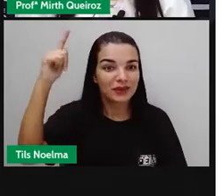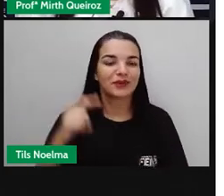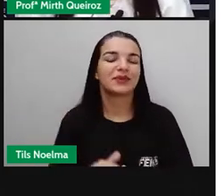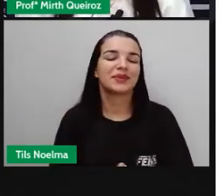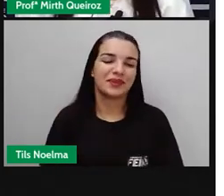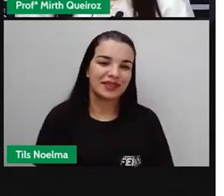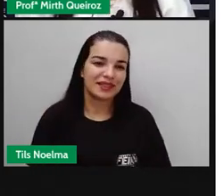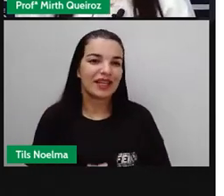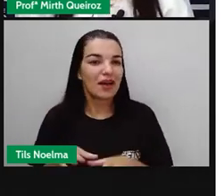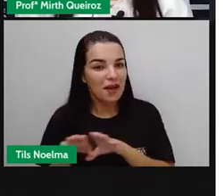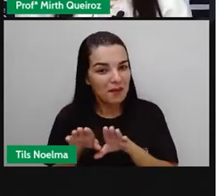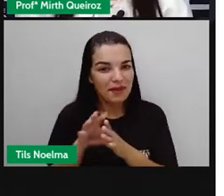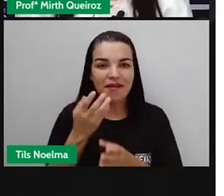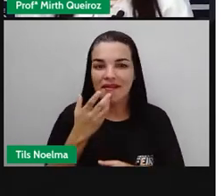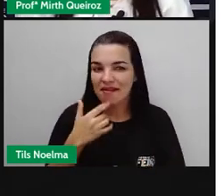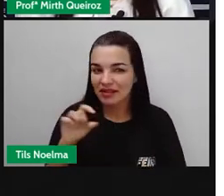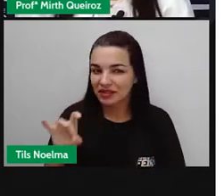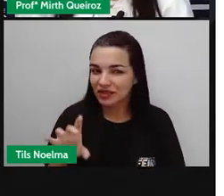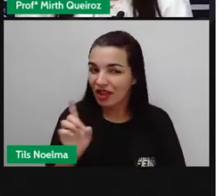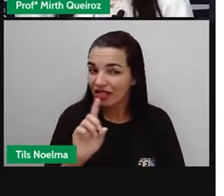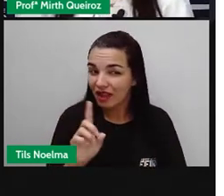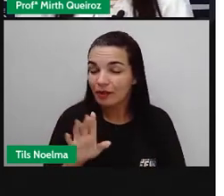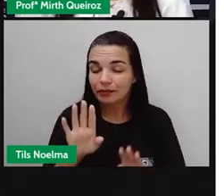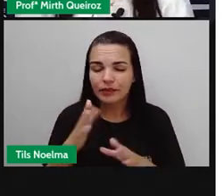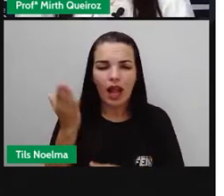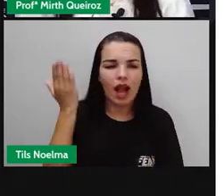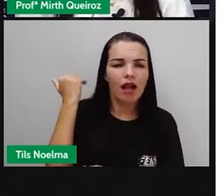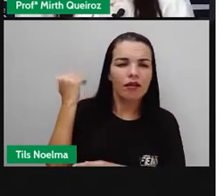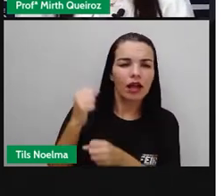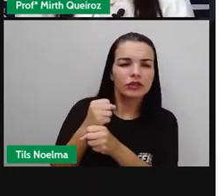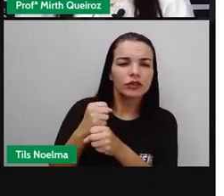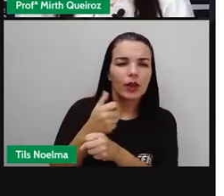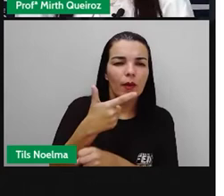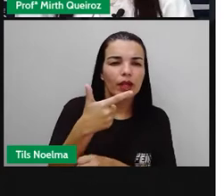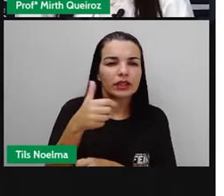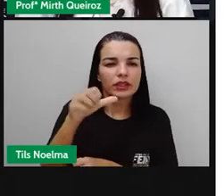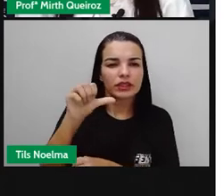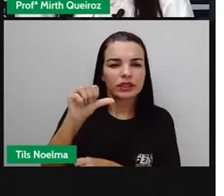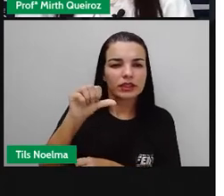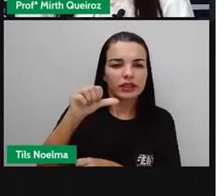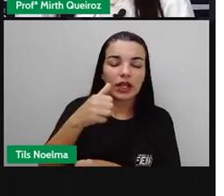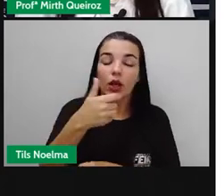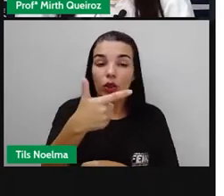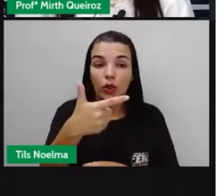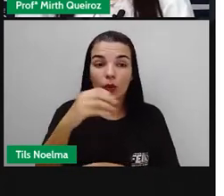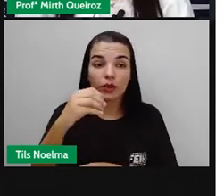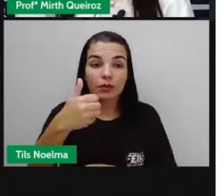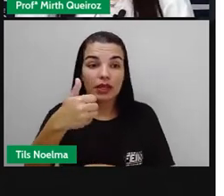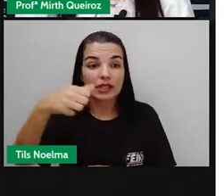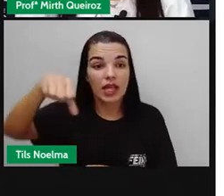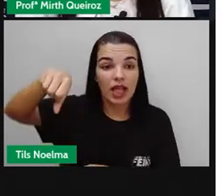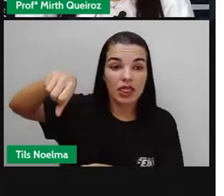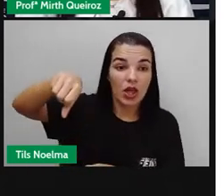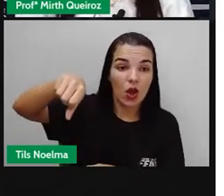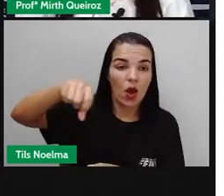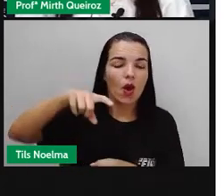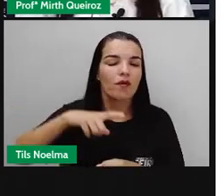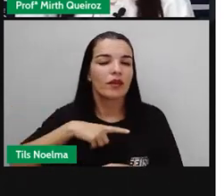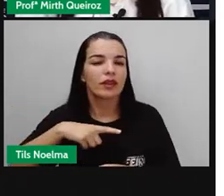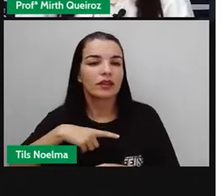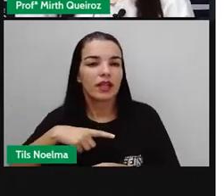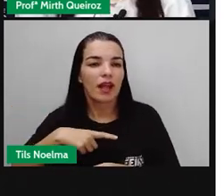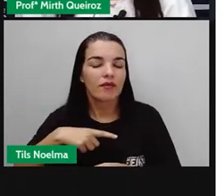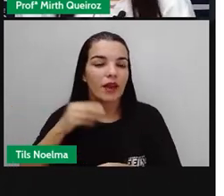o ano de 2019, quando os cinemas estavam abertos. Quando foi ao ar aí, foi estreado